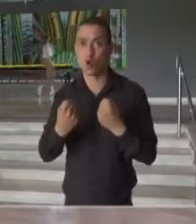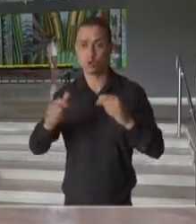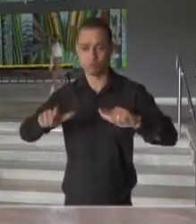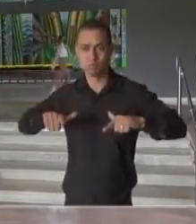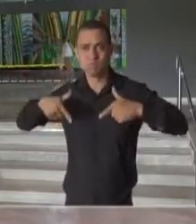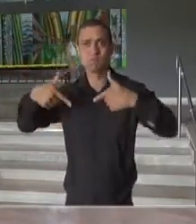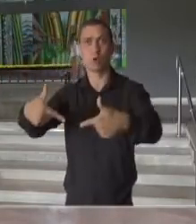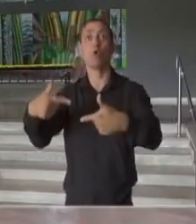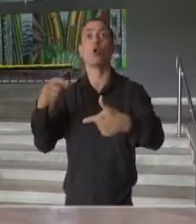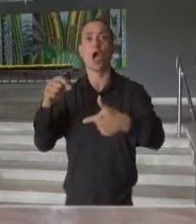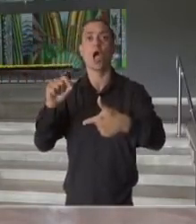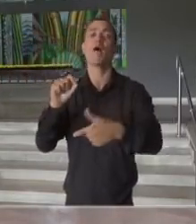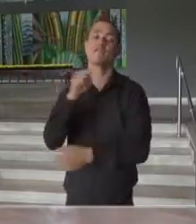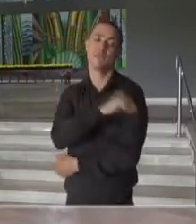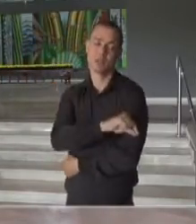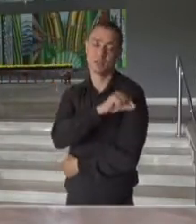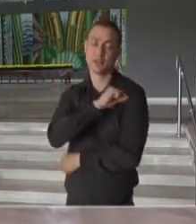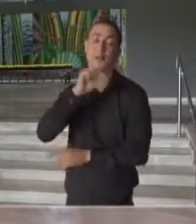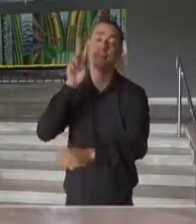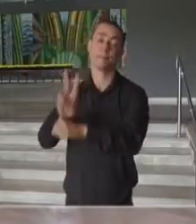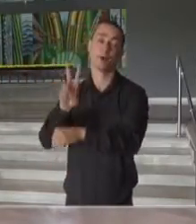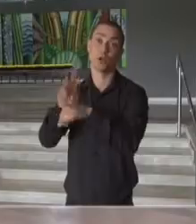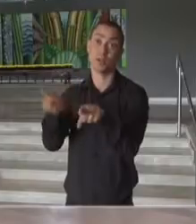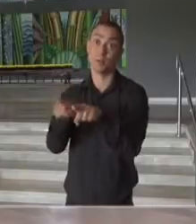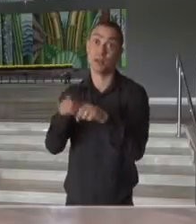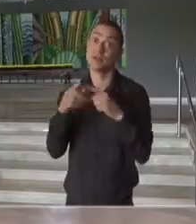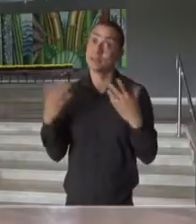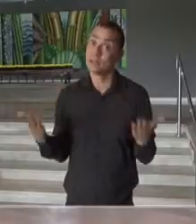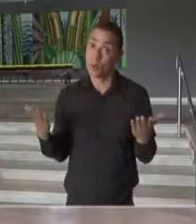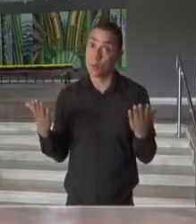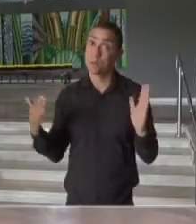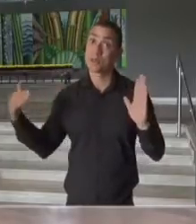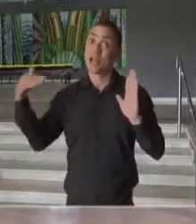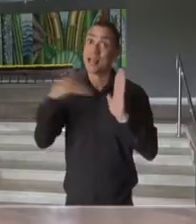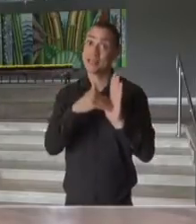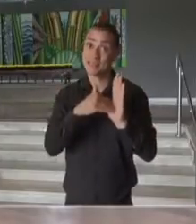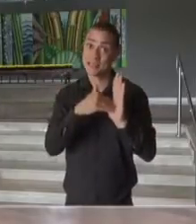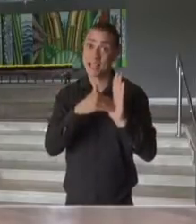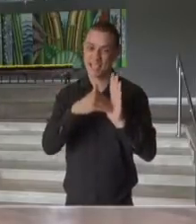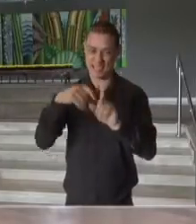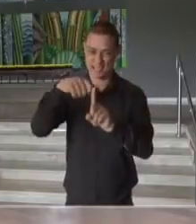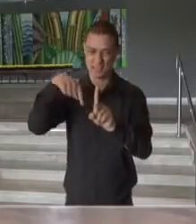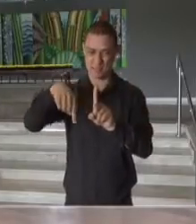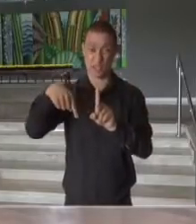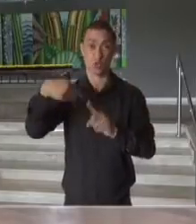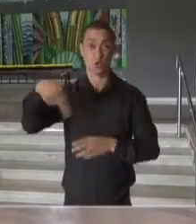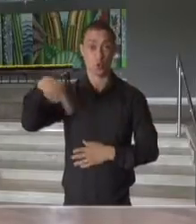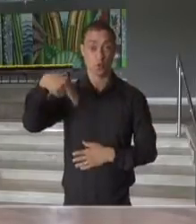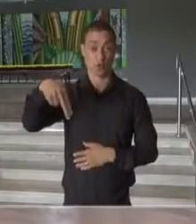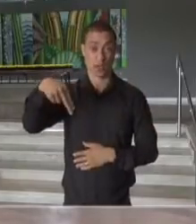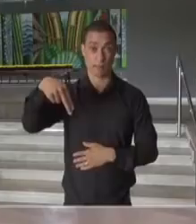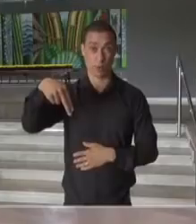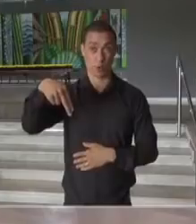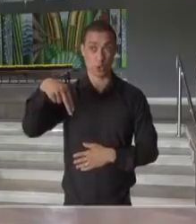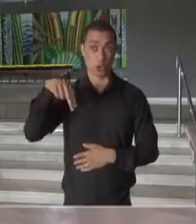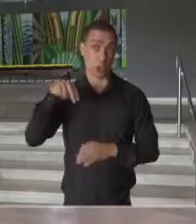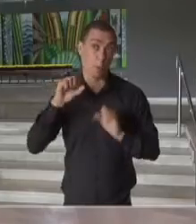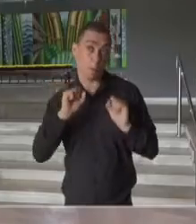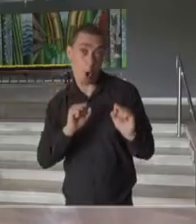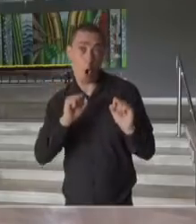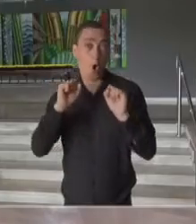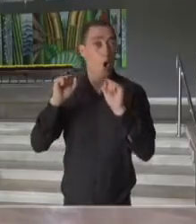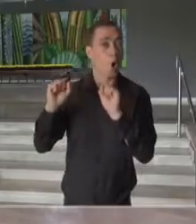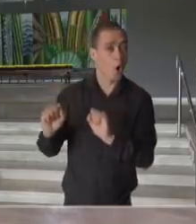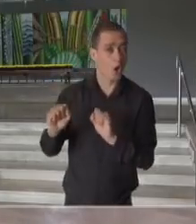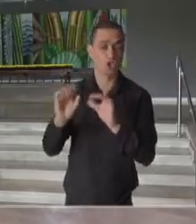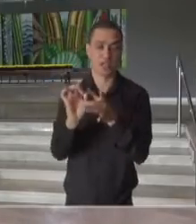para vacinar e proteger. Portanto, até o final deste mês de novembro, quando possivelmente poderemos